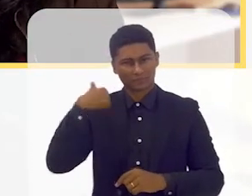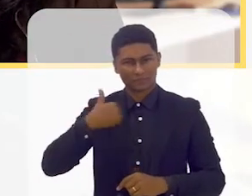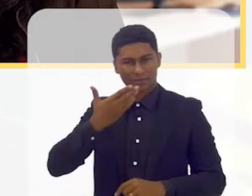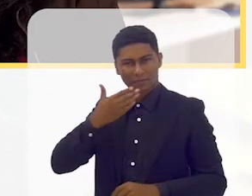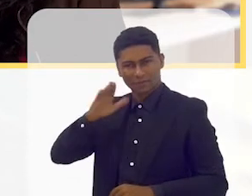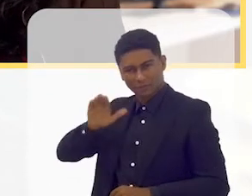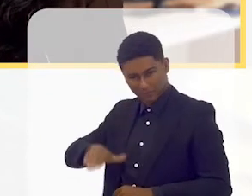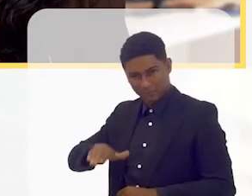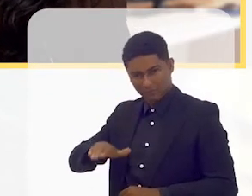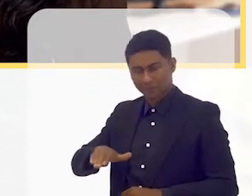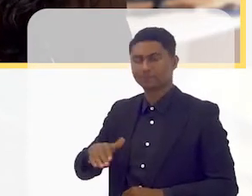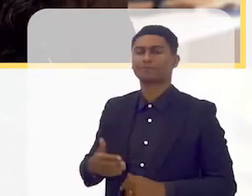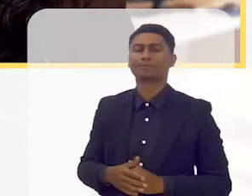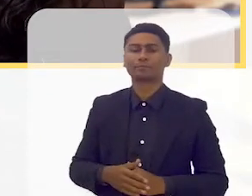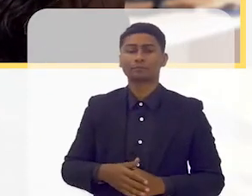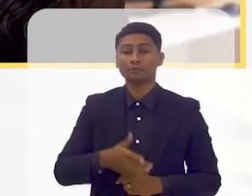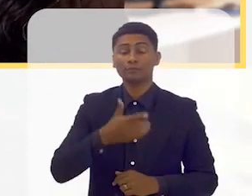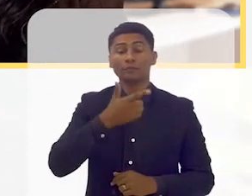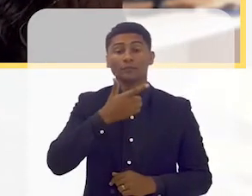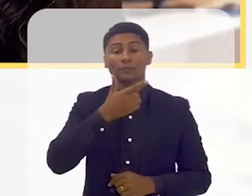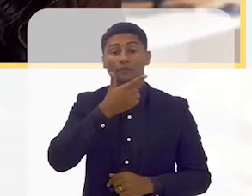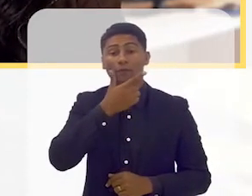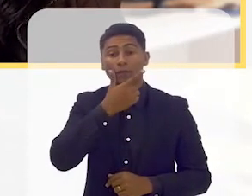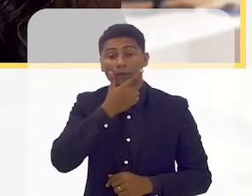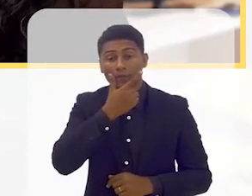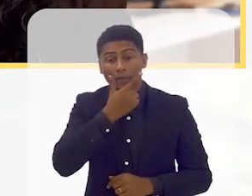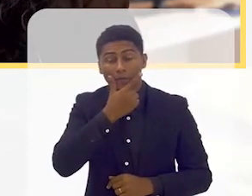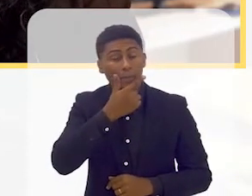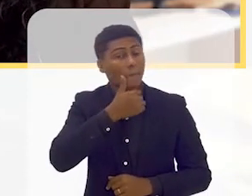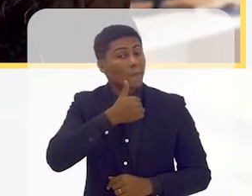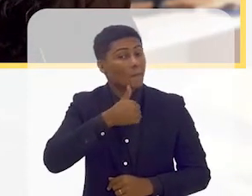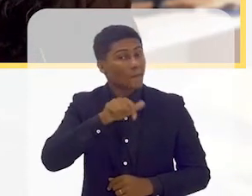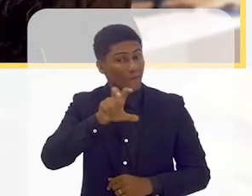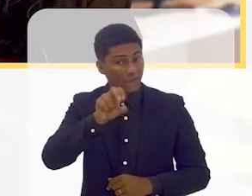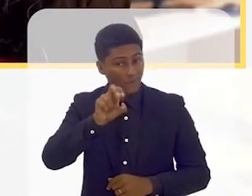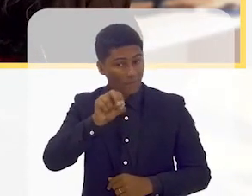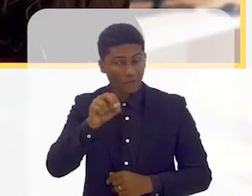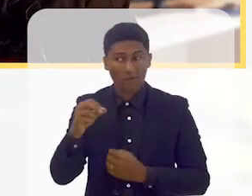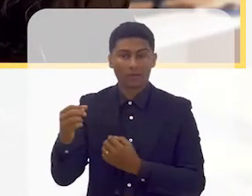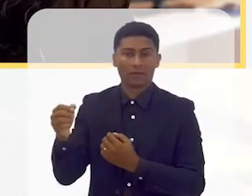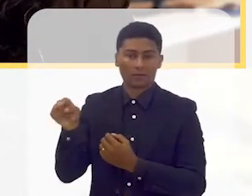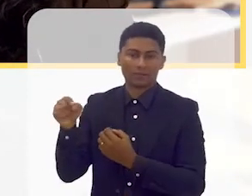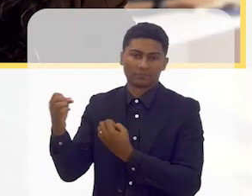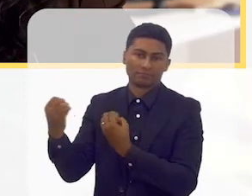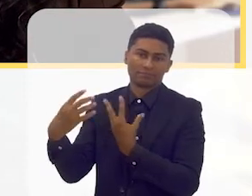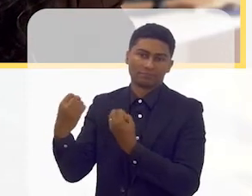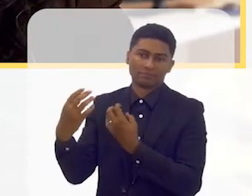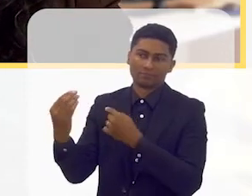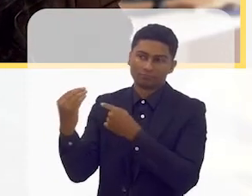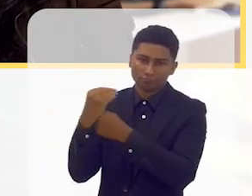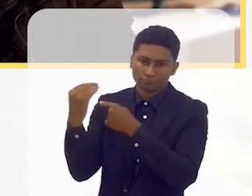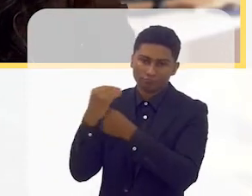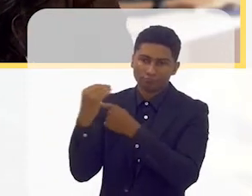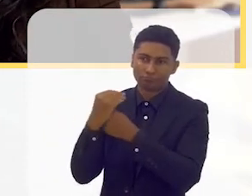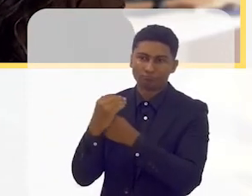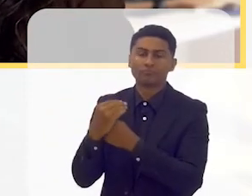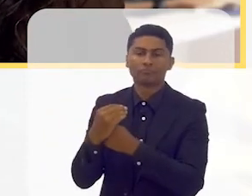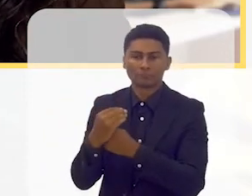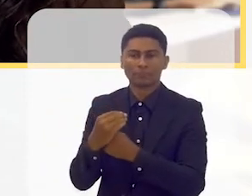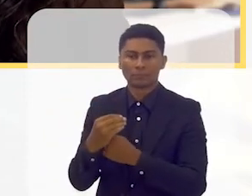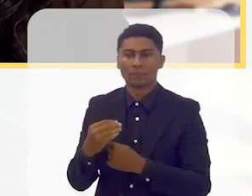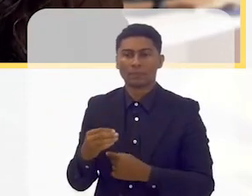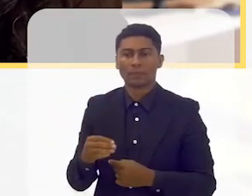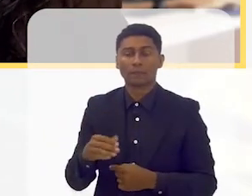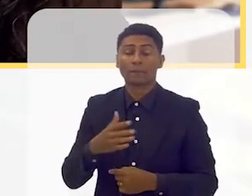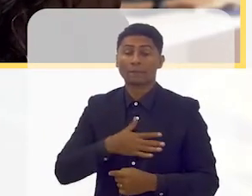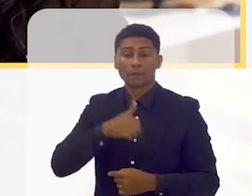chegava à casa, eu fui criada pelos meus avós. A minha avó não tinha, acho que o primeiro ciclo, como